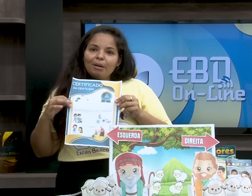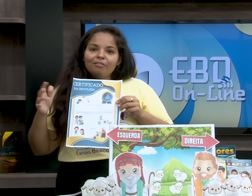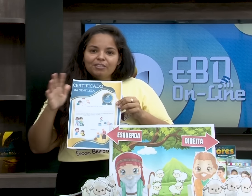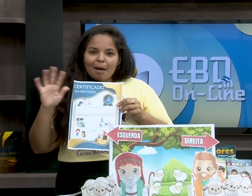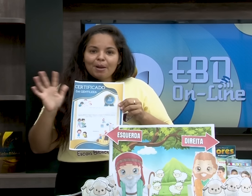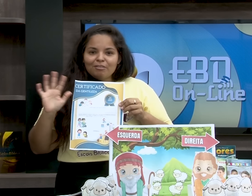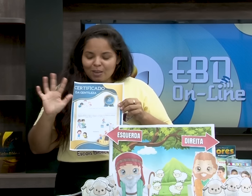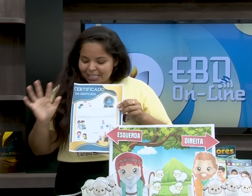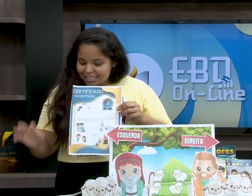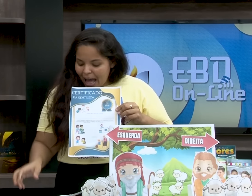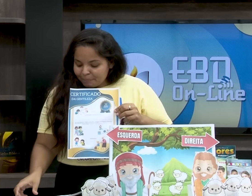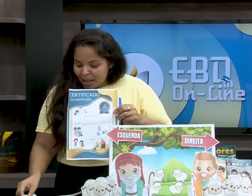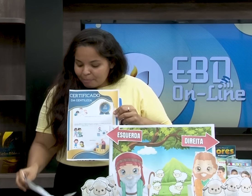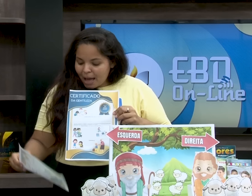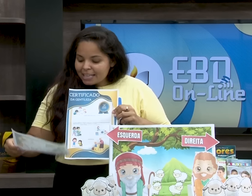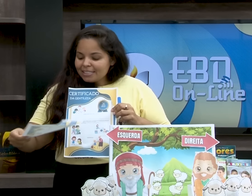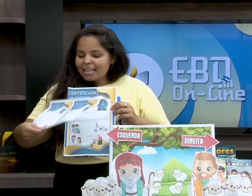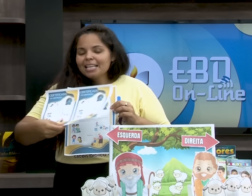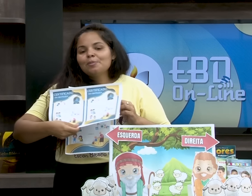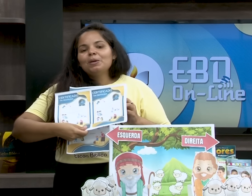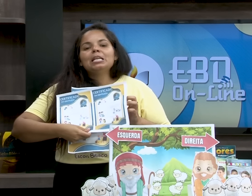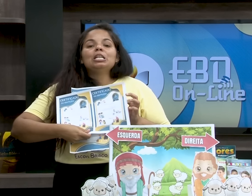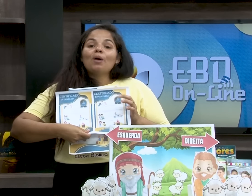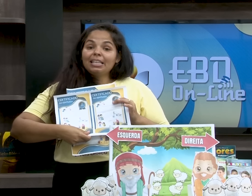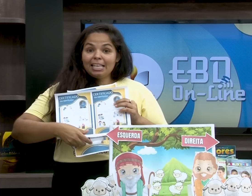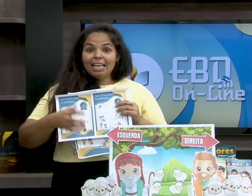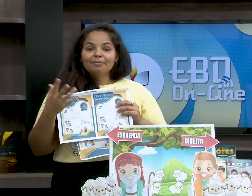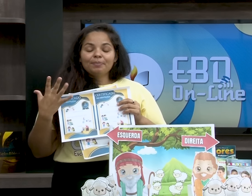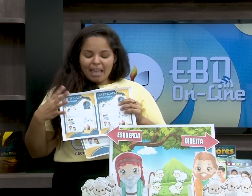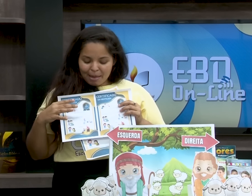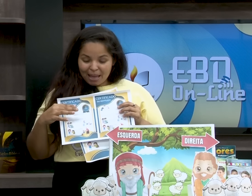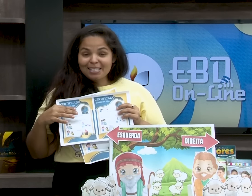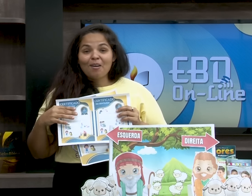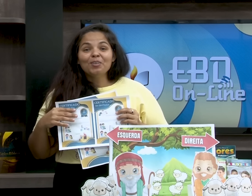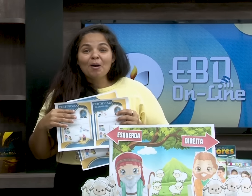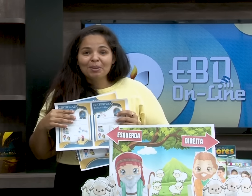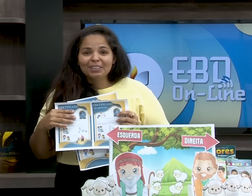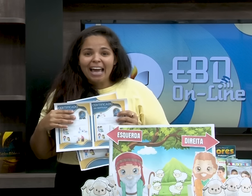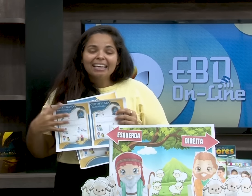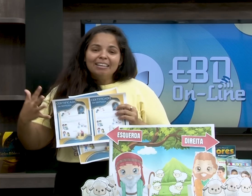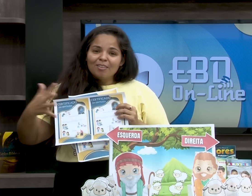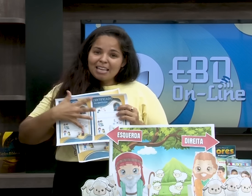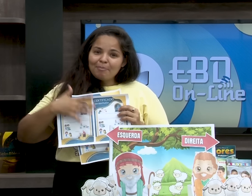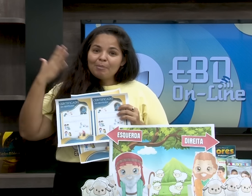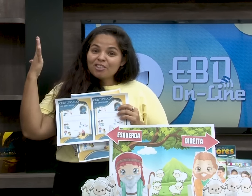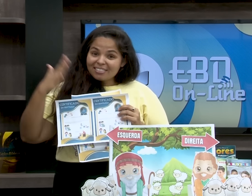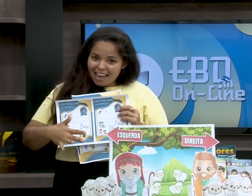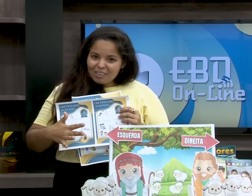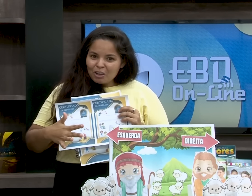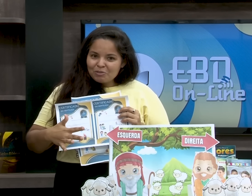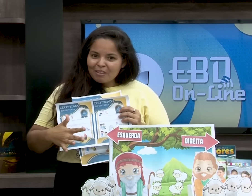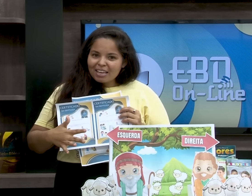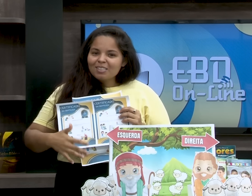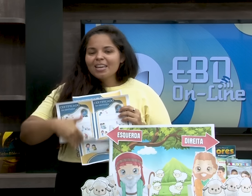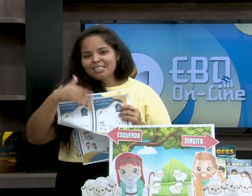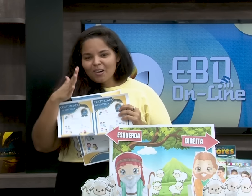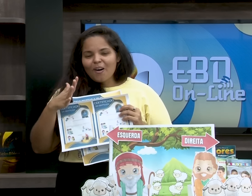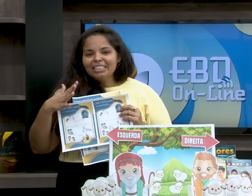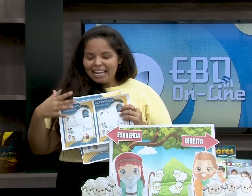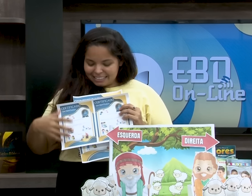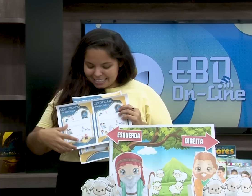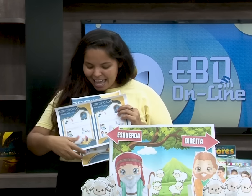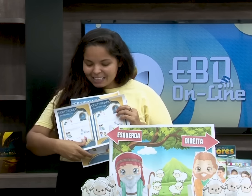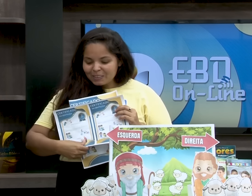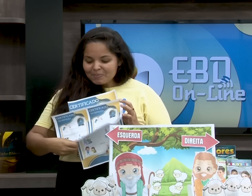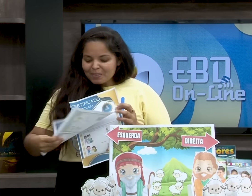eu imprimi maior para dar para visualizar, mas tem esse pequenininho aqui que é mais econômico, né? Você imprime e já sai dois de uma vez